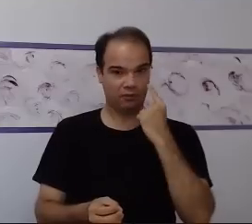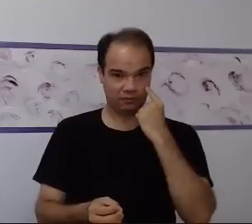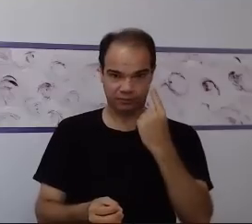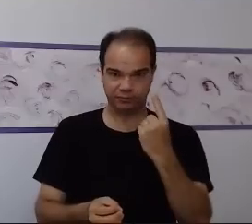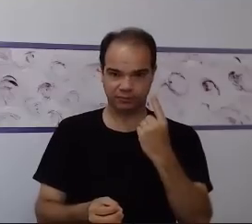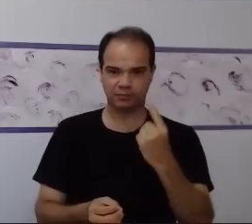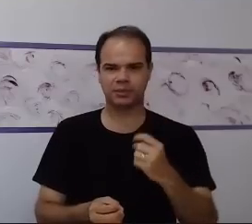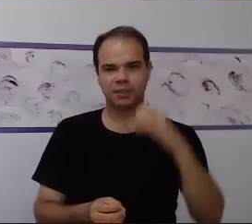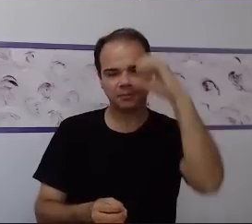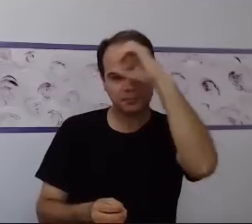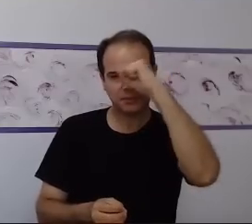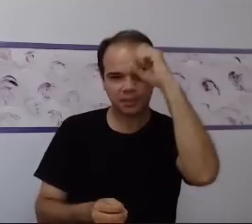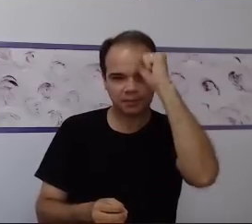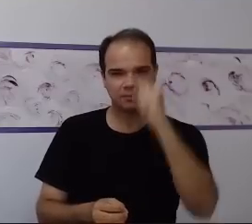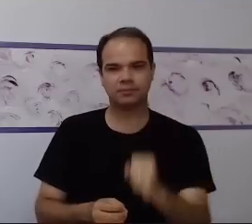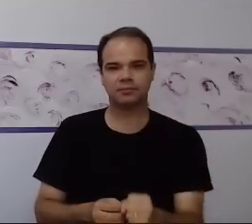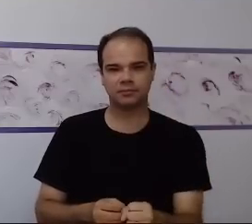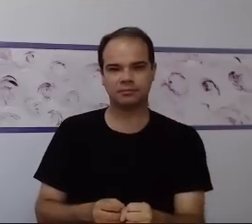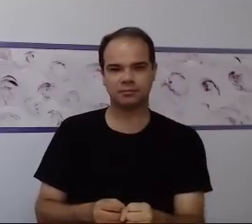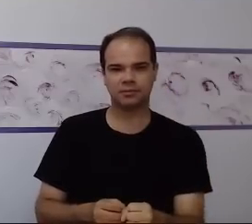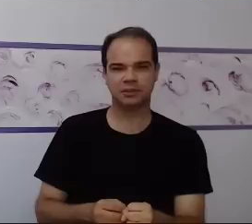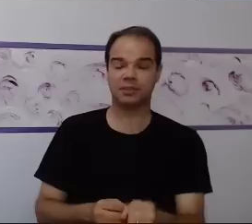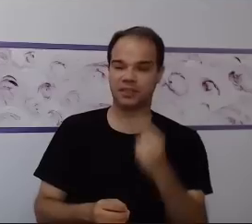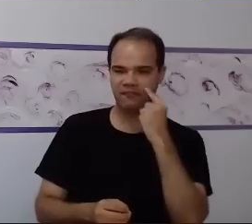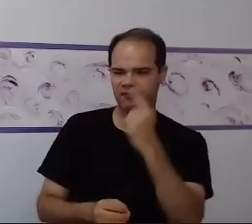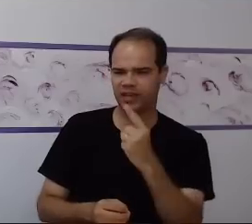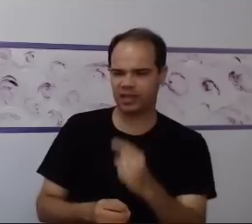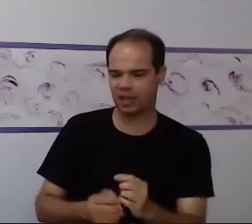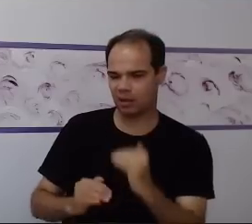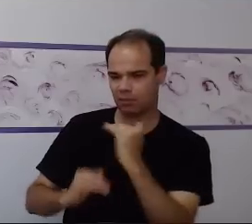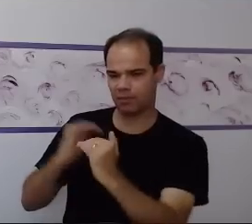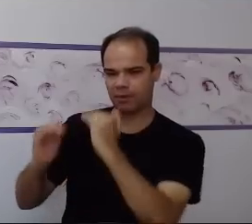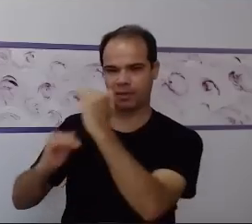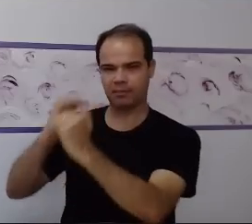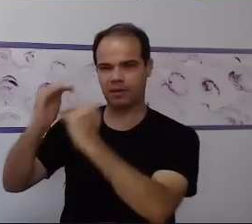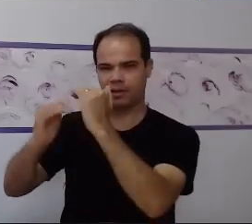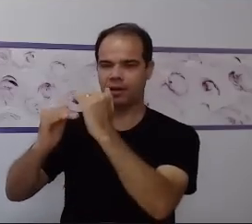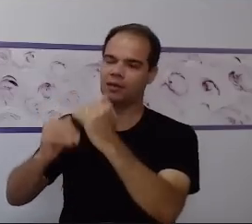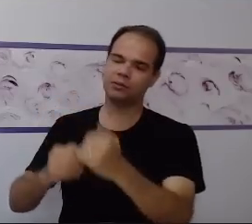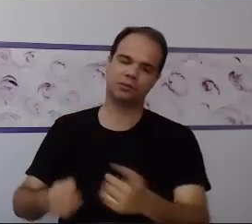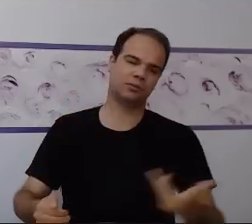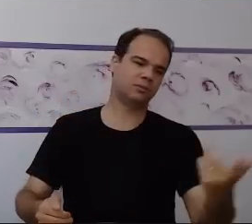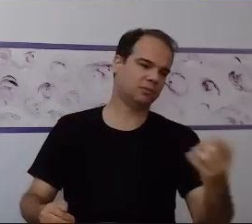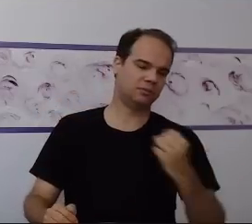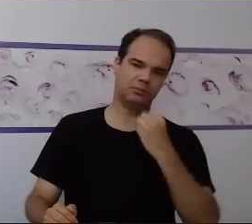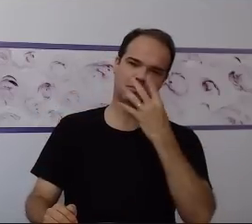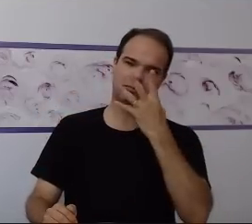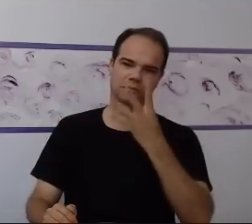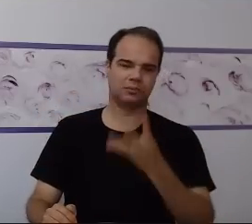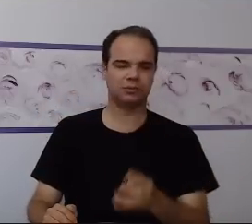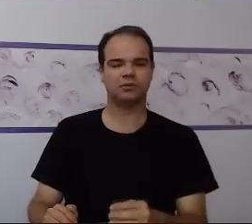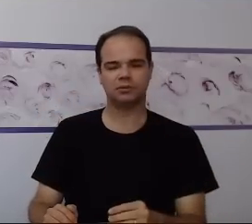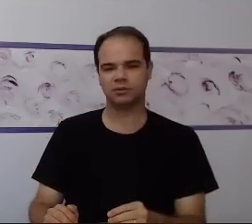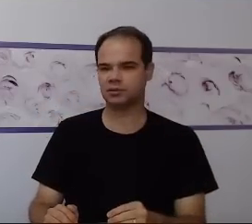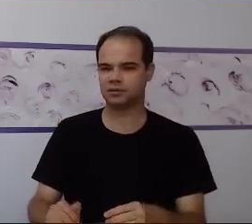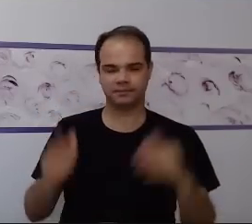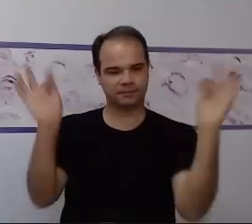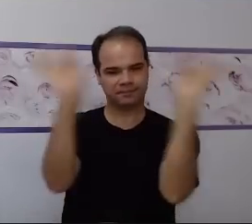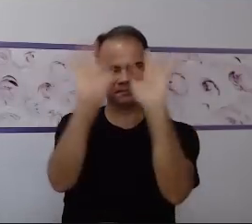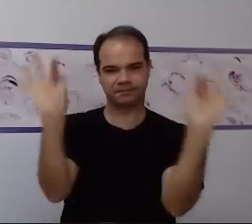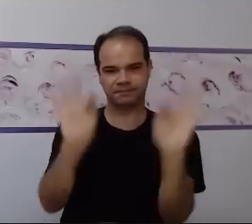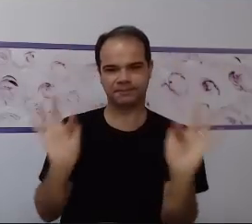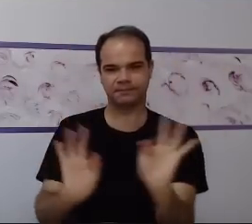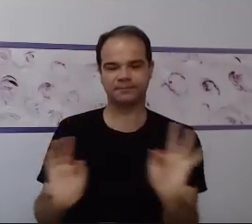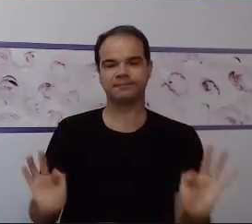adequação a gente tem um indivíduo desenvolvendo, assimilando conhecimento, então, é extremamente favorável. É um